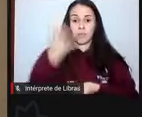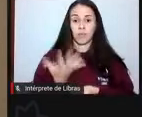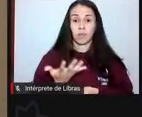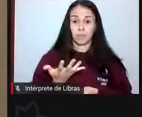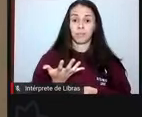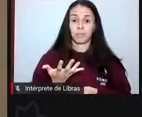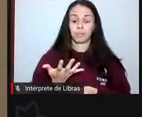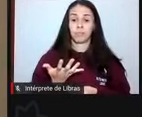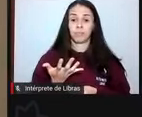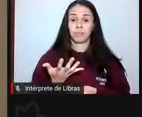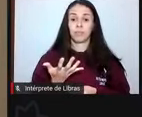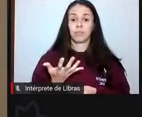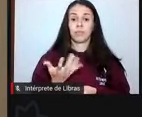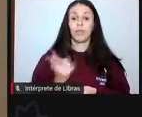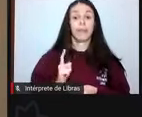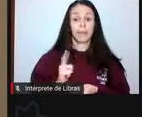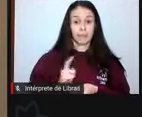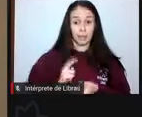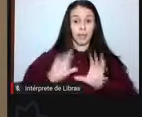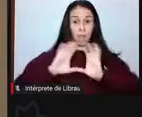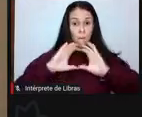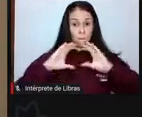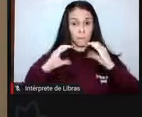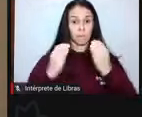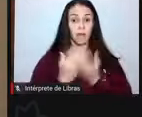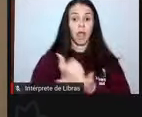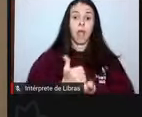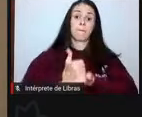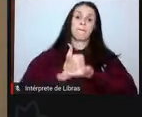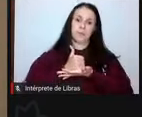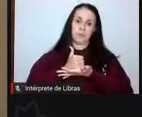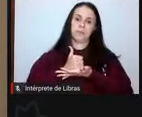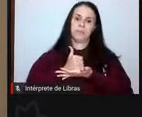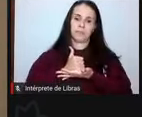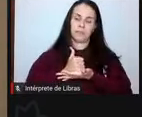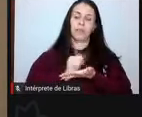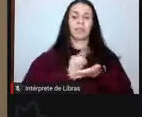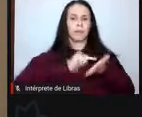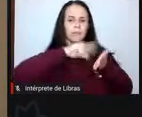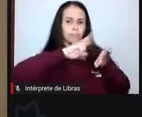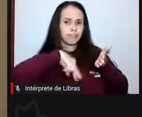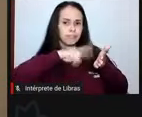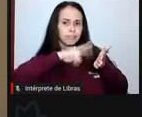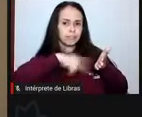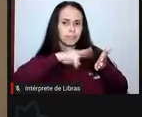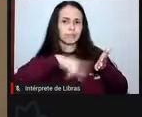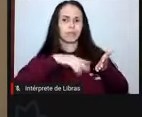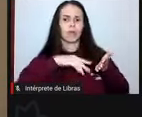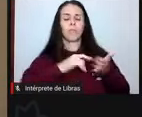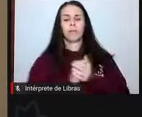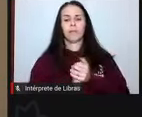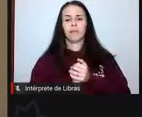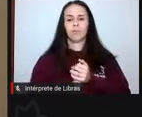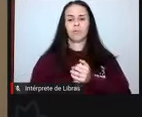na sua comunidade um apoio importantíssimo, uma leitura da gravidade do quadro,